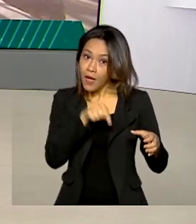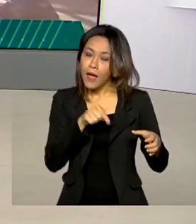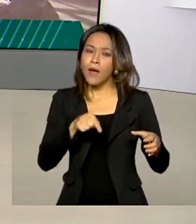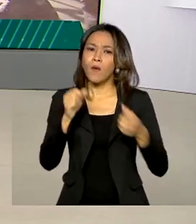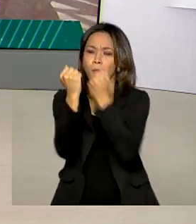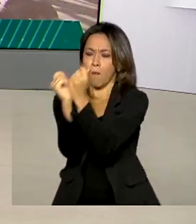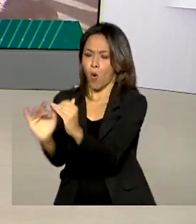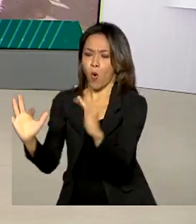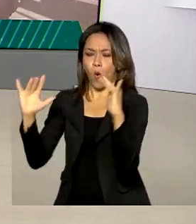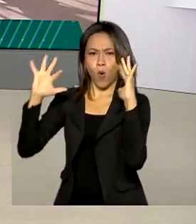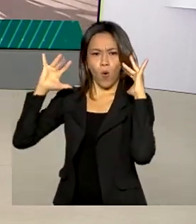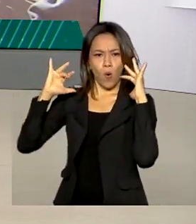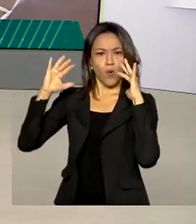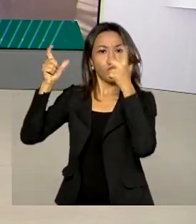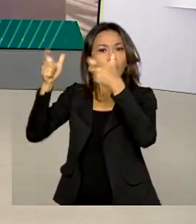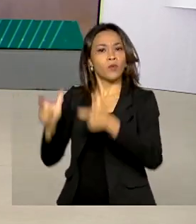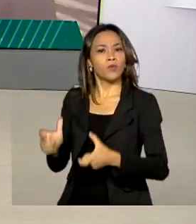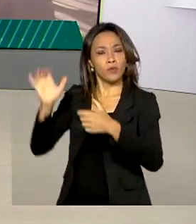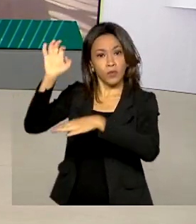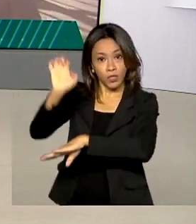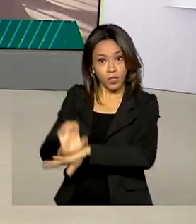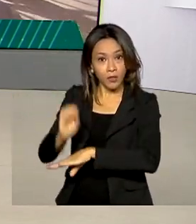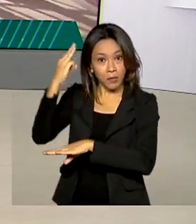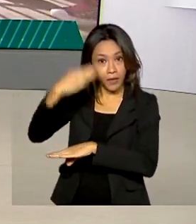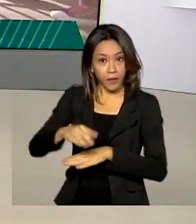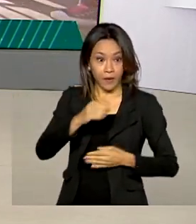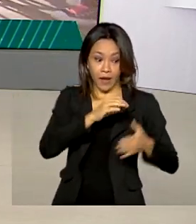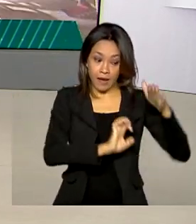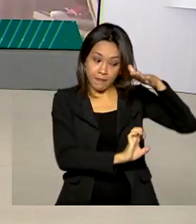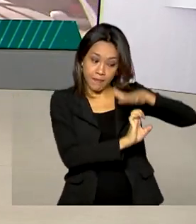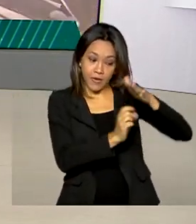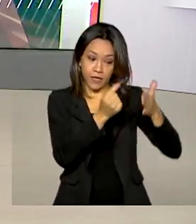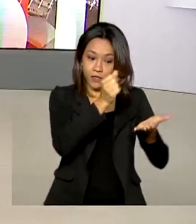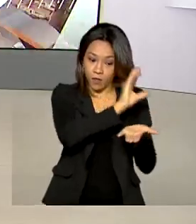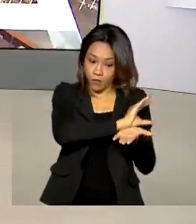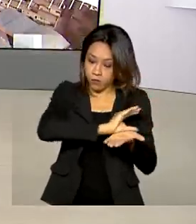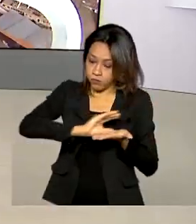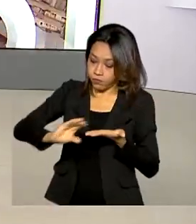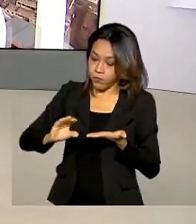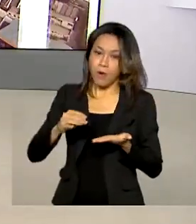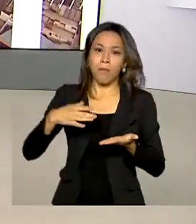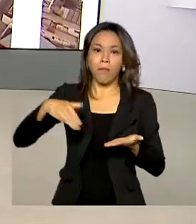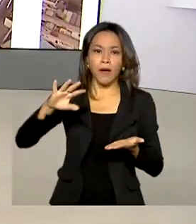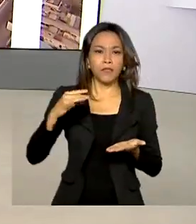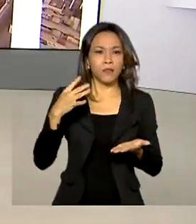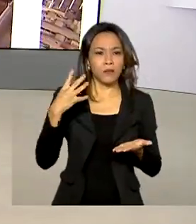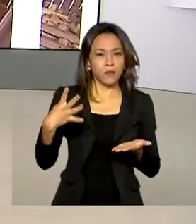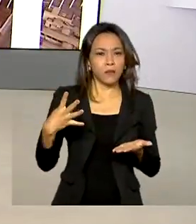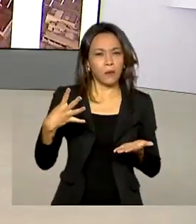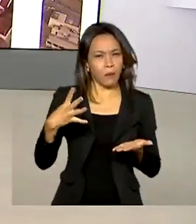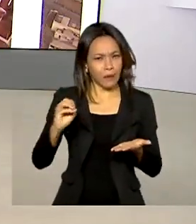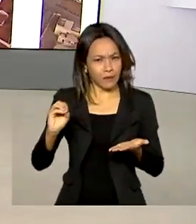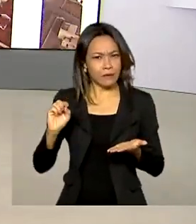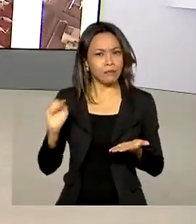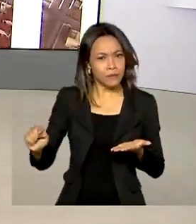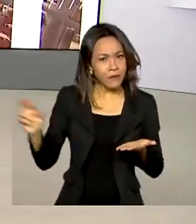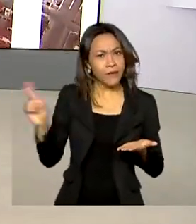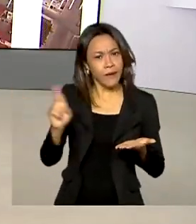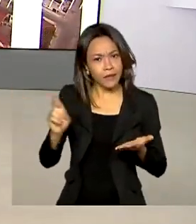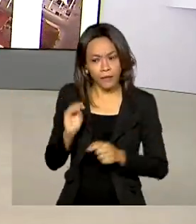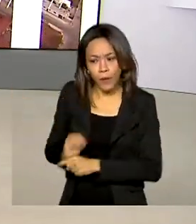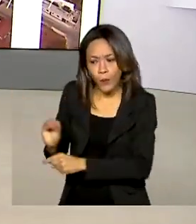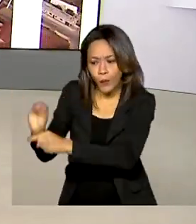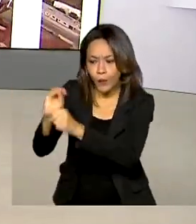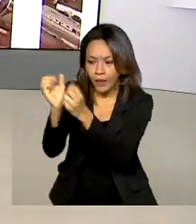no Maranhão. A empresa vai investir mais de 450 mil reais na conservação ambiental da unidade. A